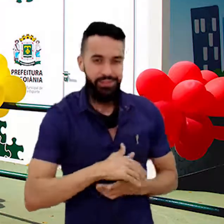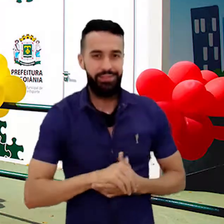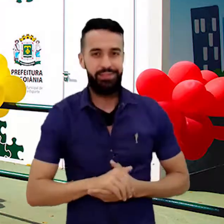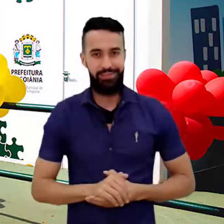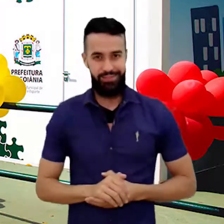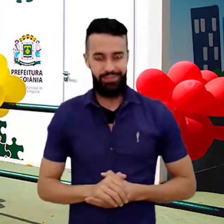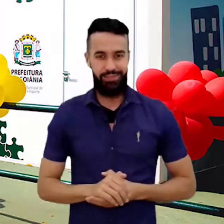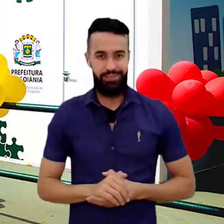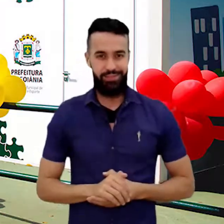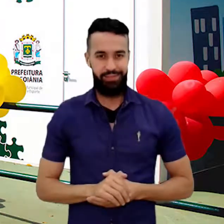lá?